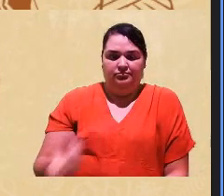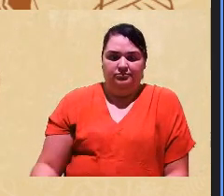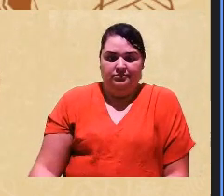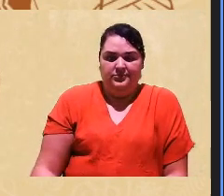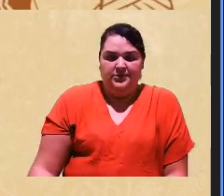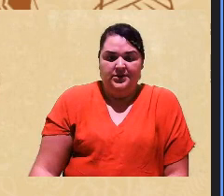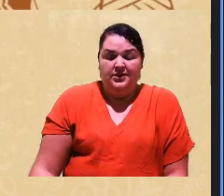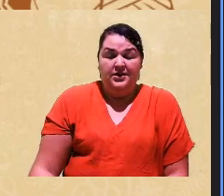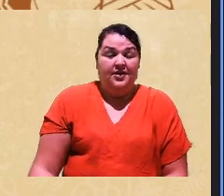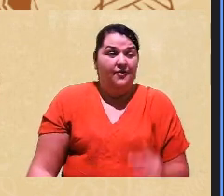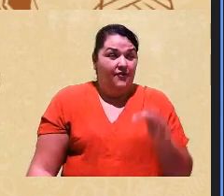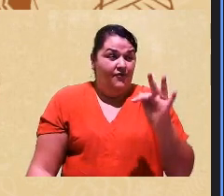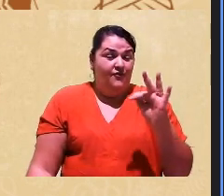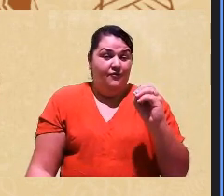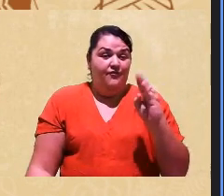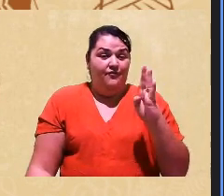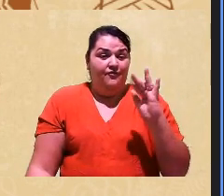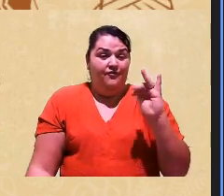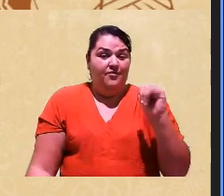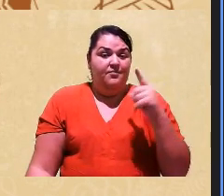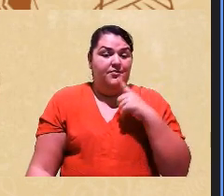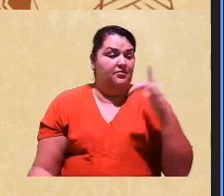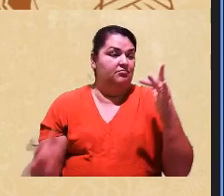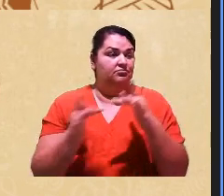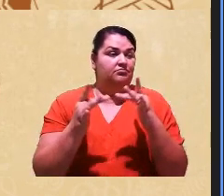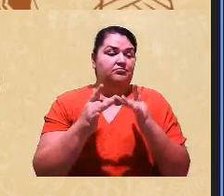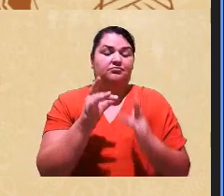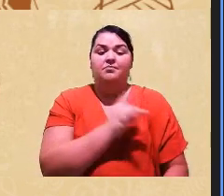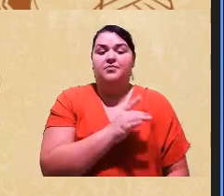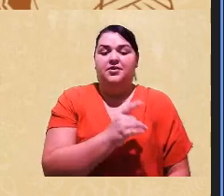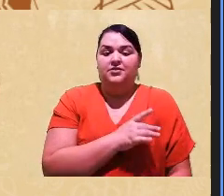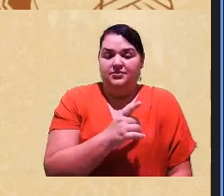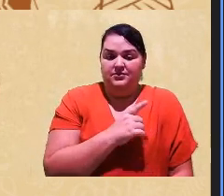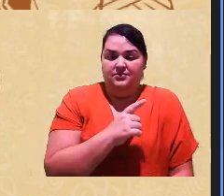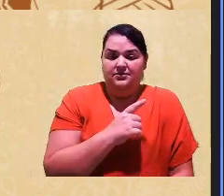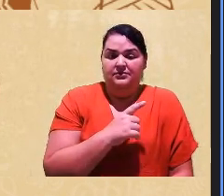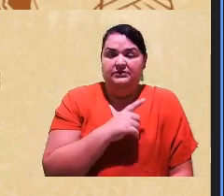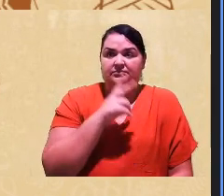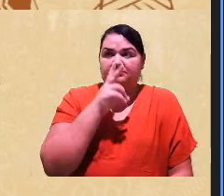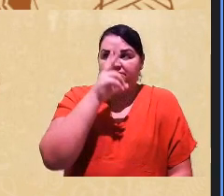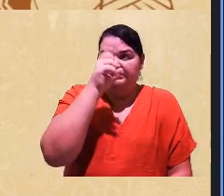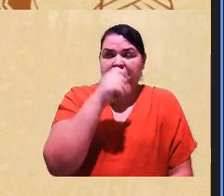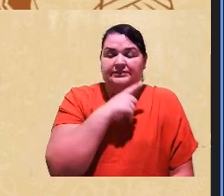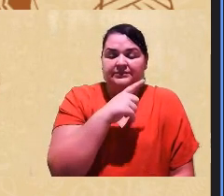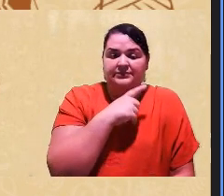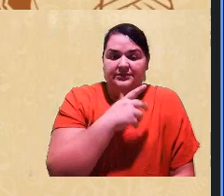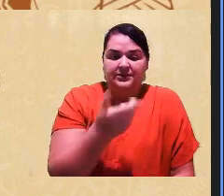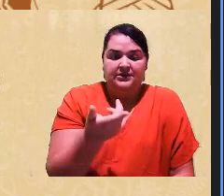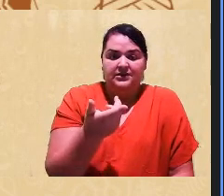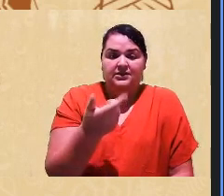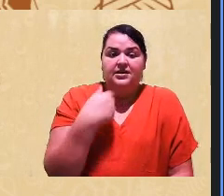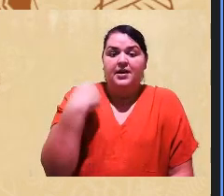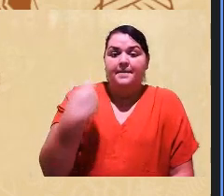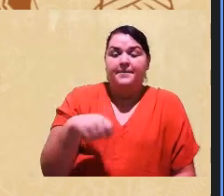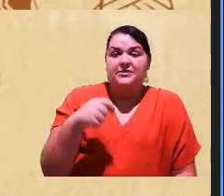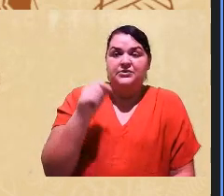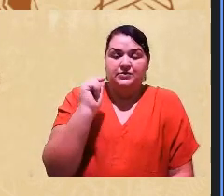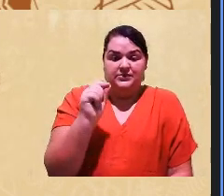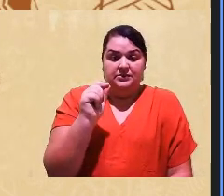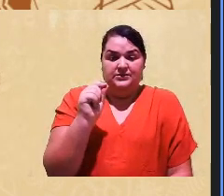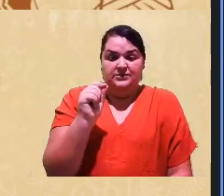fobia nasce do medo desse contato com aquilo que a gente teme e aí eu preciso me